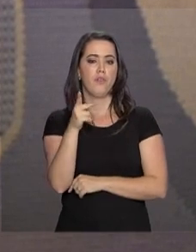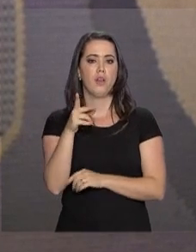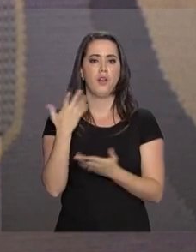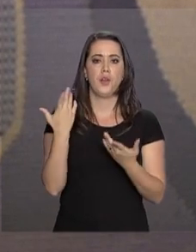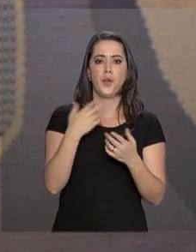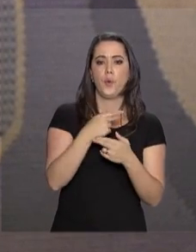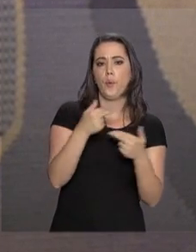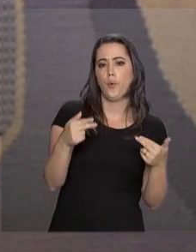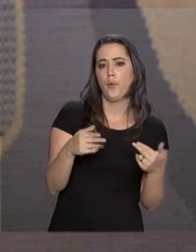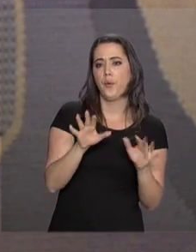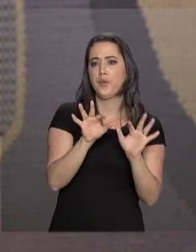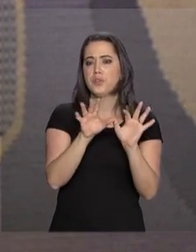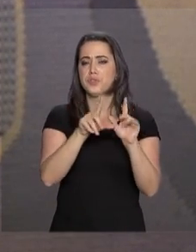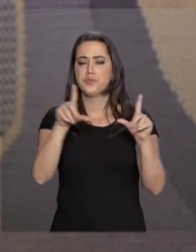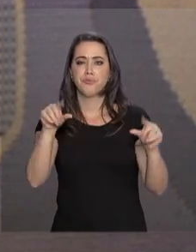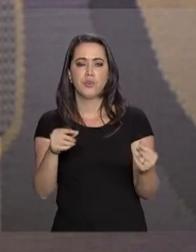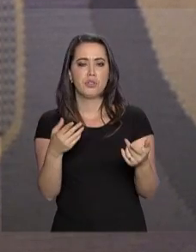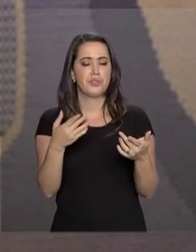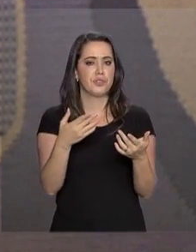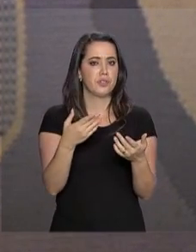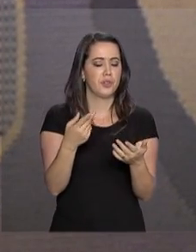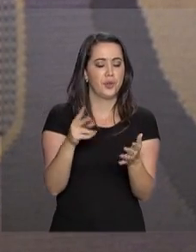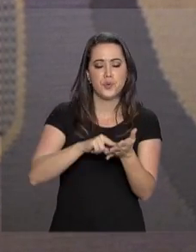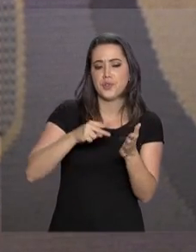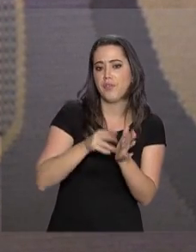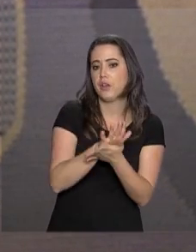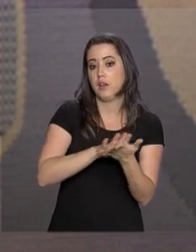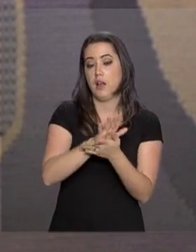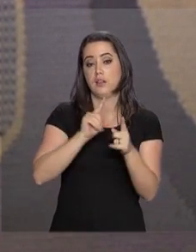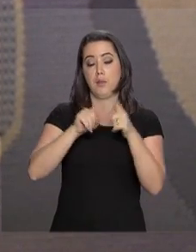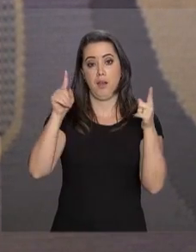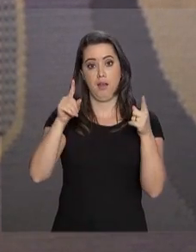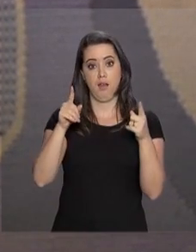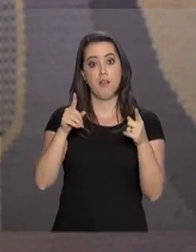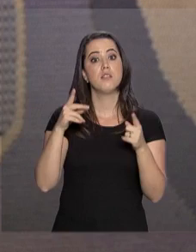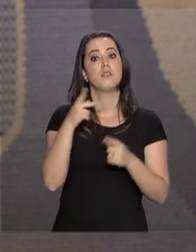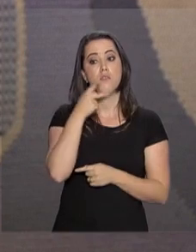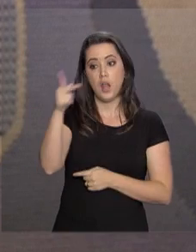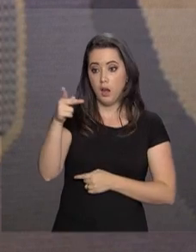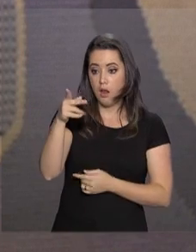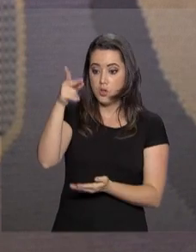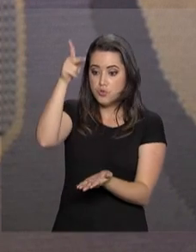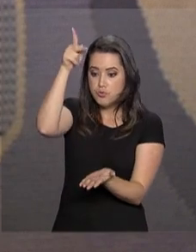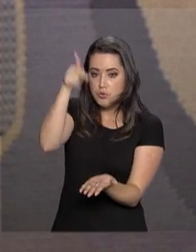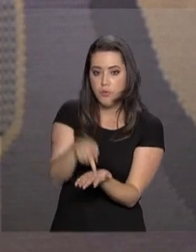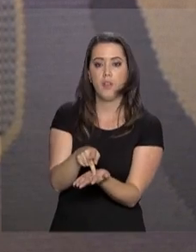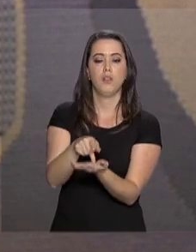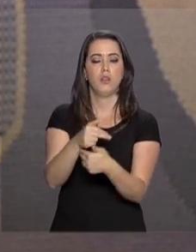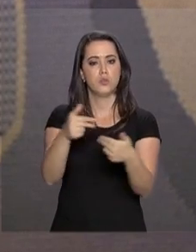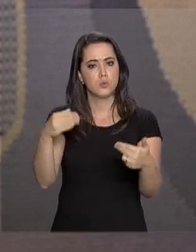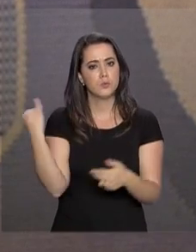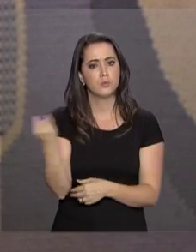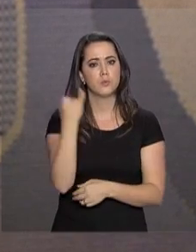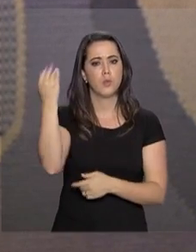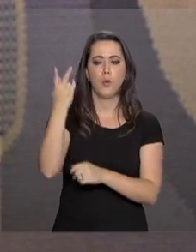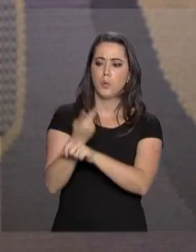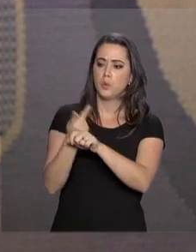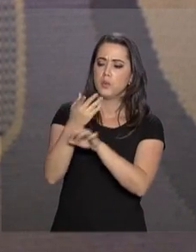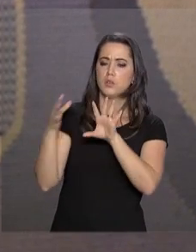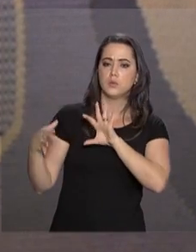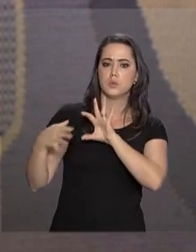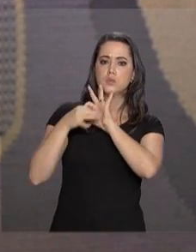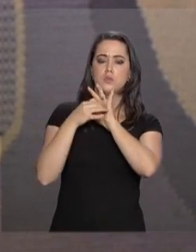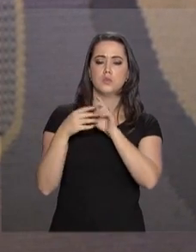insignificantes e algumas frases assépticas, queremos ser escutados por ter algo a dizer. Nós buscaremos as parcerias e as alianças que nos